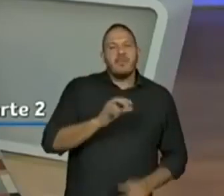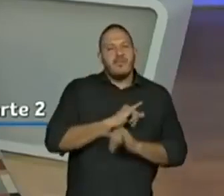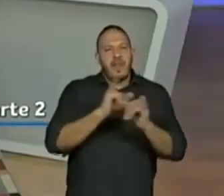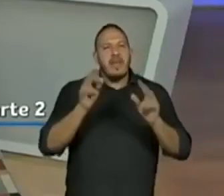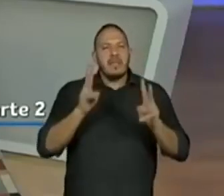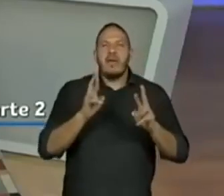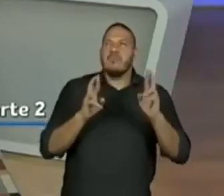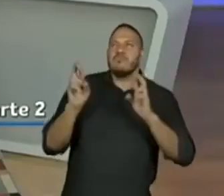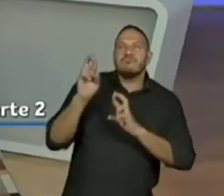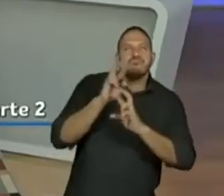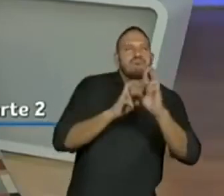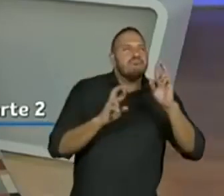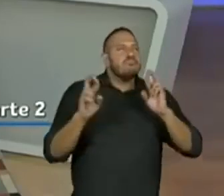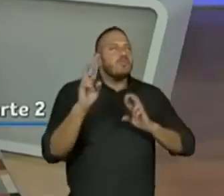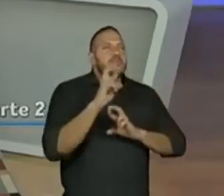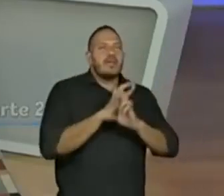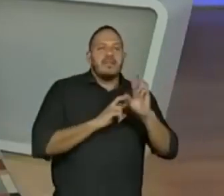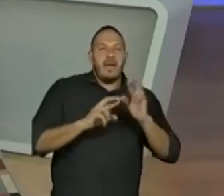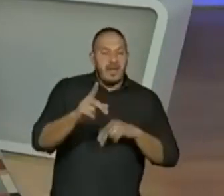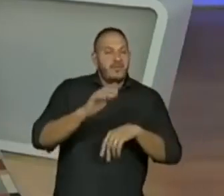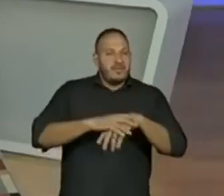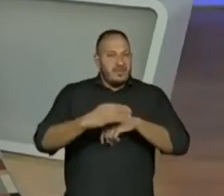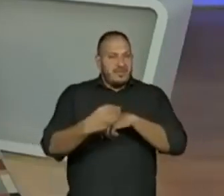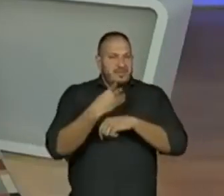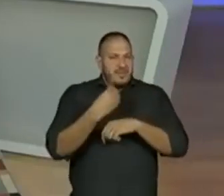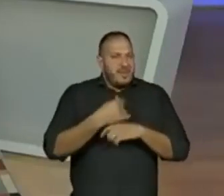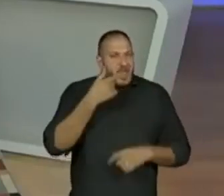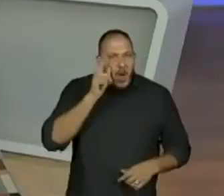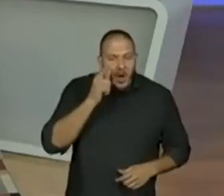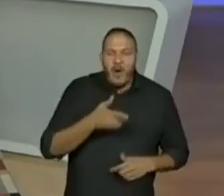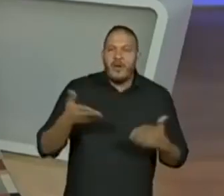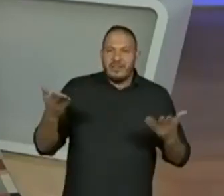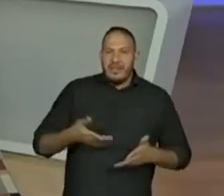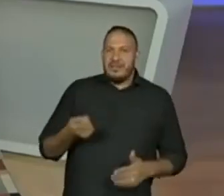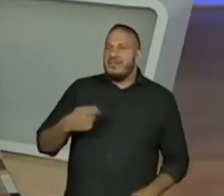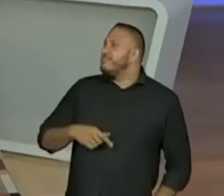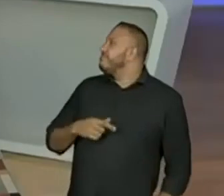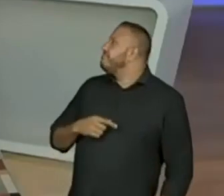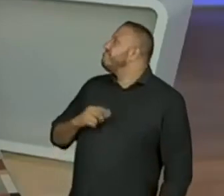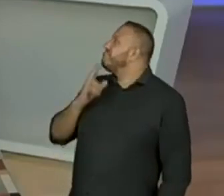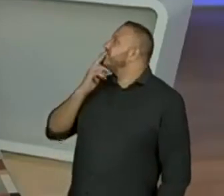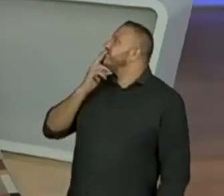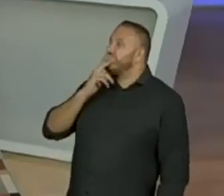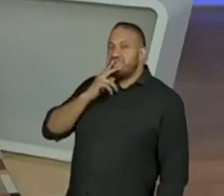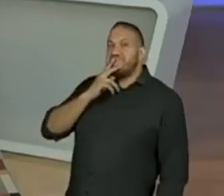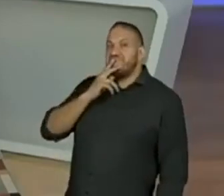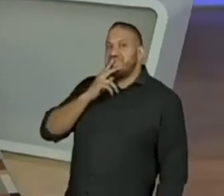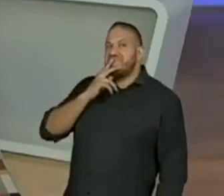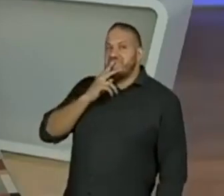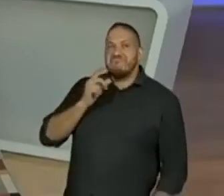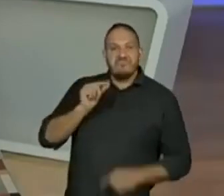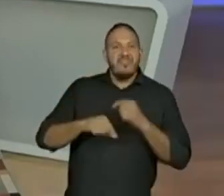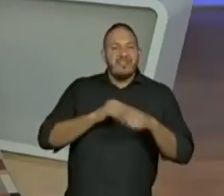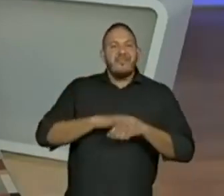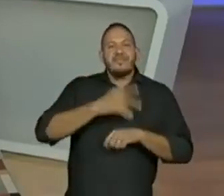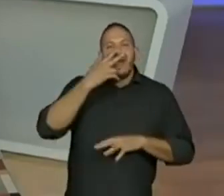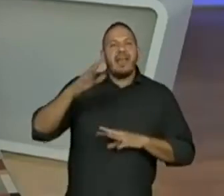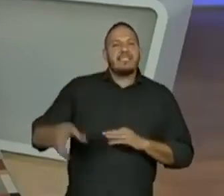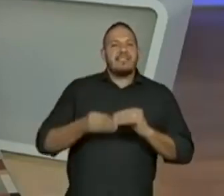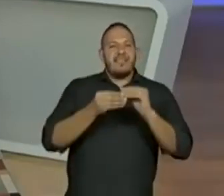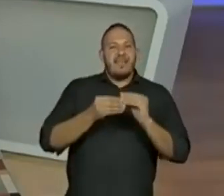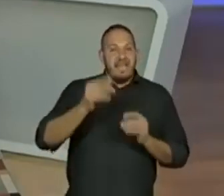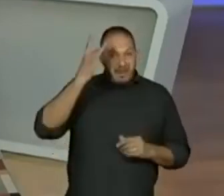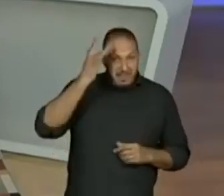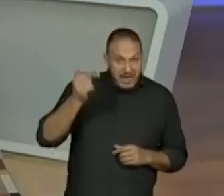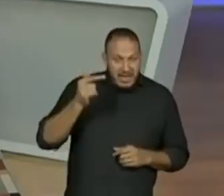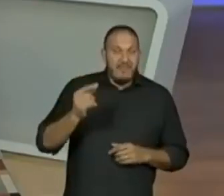observando o cenário? E vocês me deram versos ontem. Hoje eu não vou ter como pegar versos. Eu vou acrescentar. Então amanhã a gente vai colocar